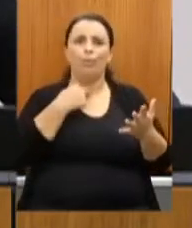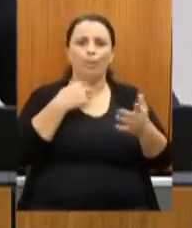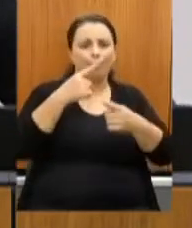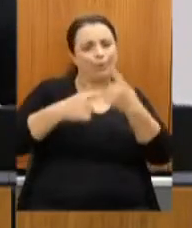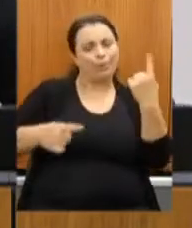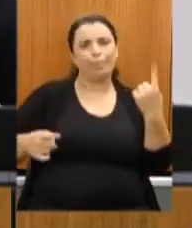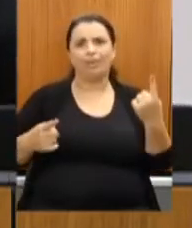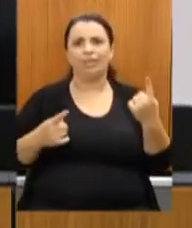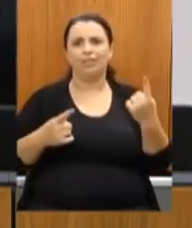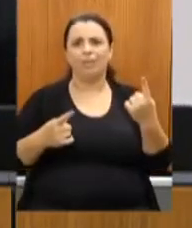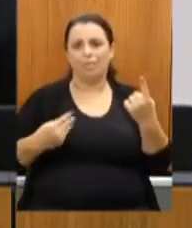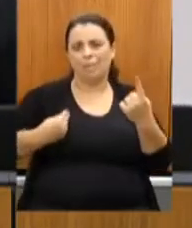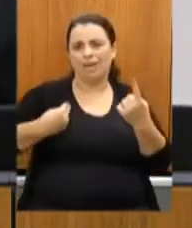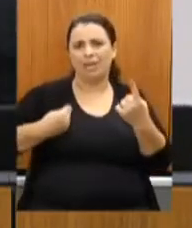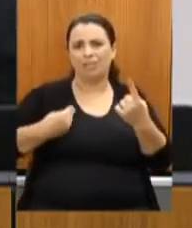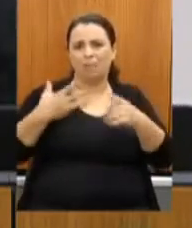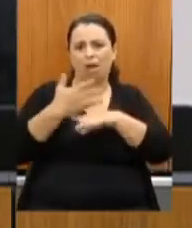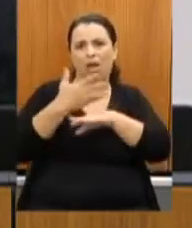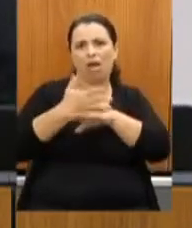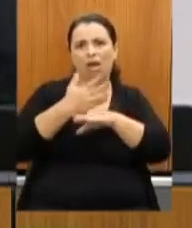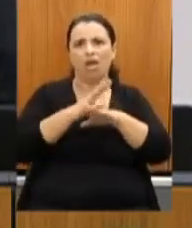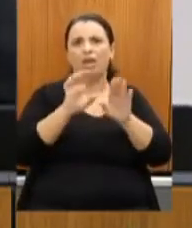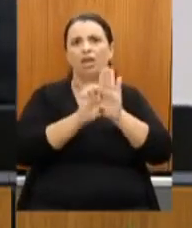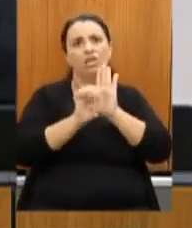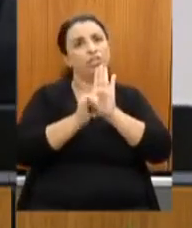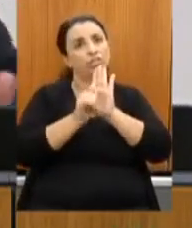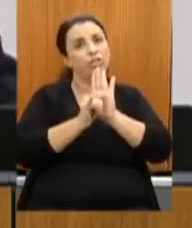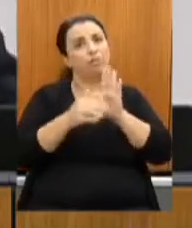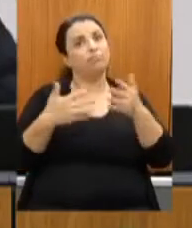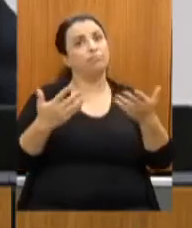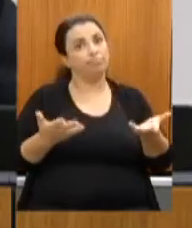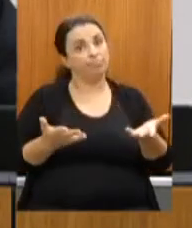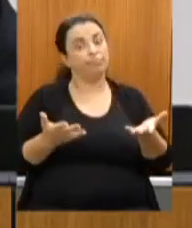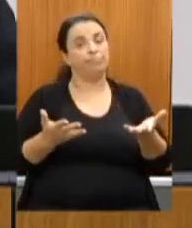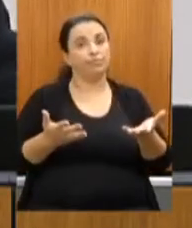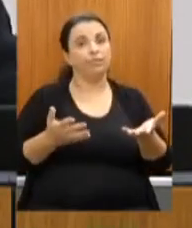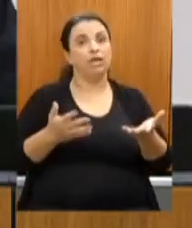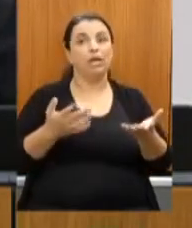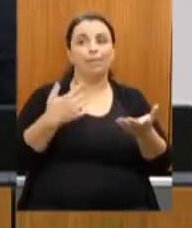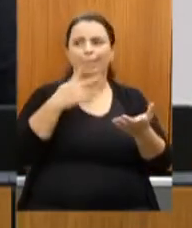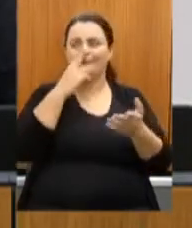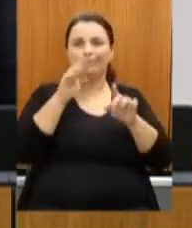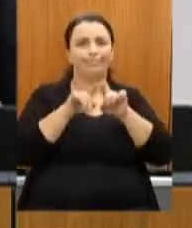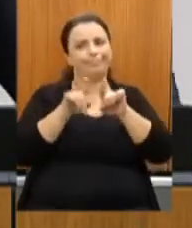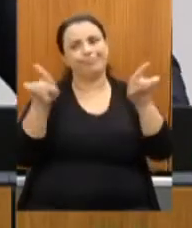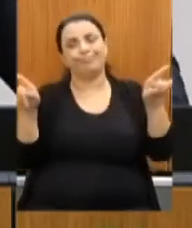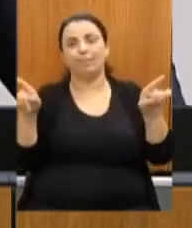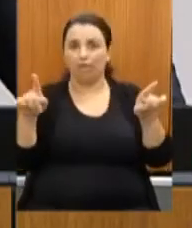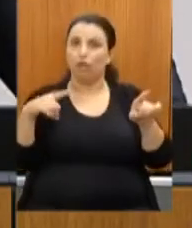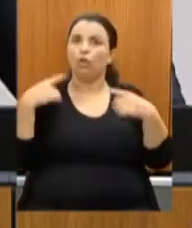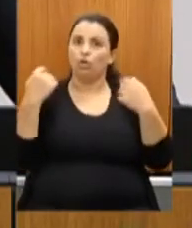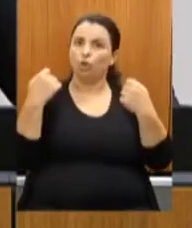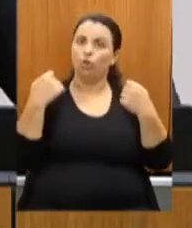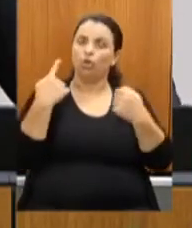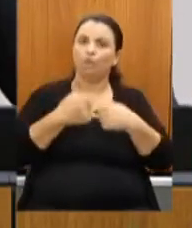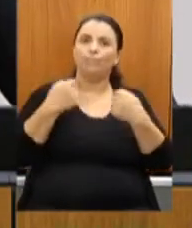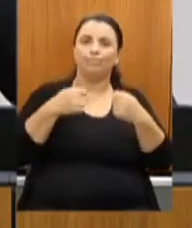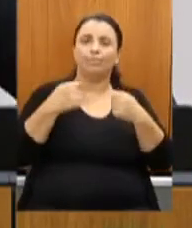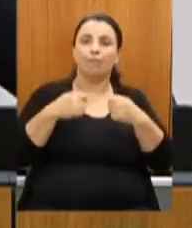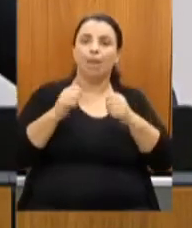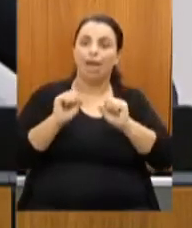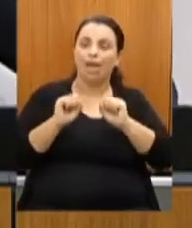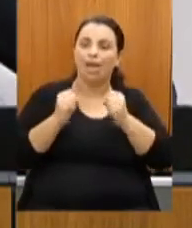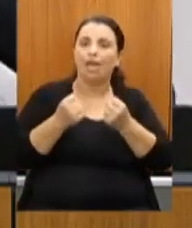é um contrasenso, é uma situação de contramão da história e a gente quer até que só fala mais sobre as